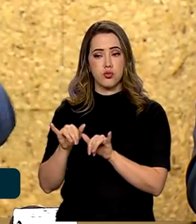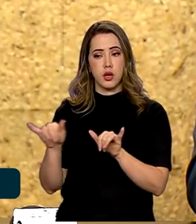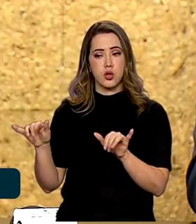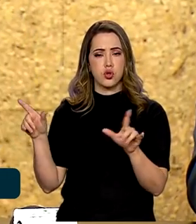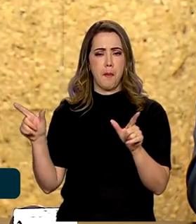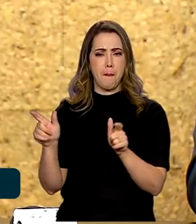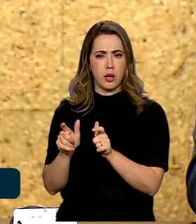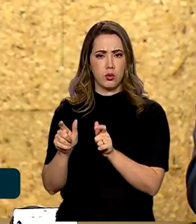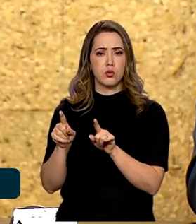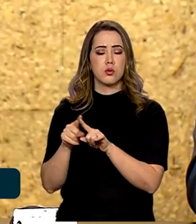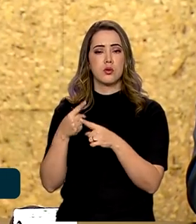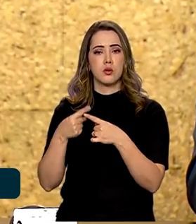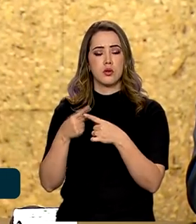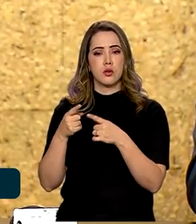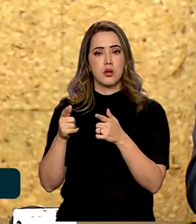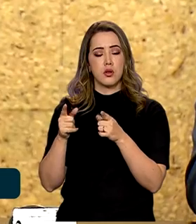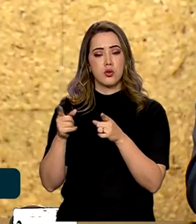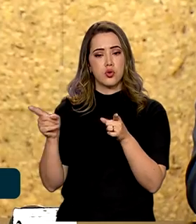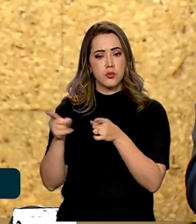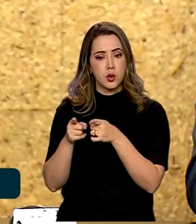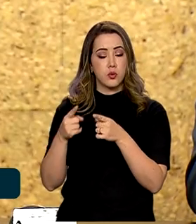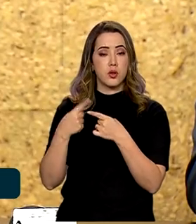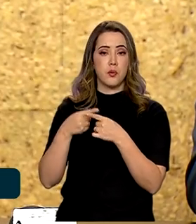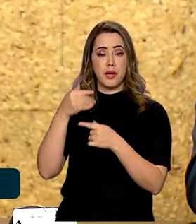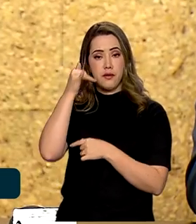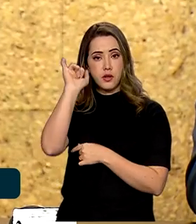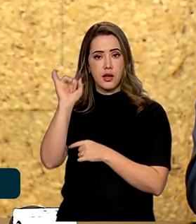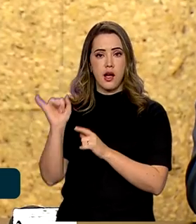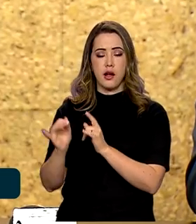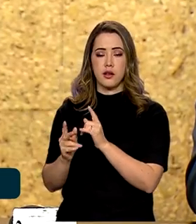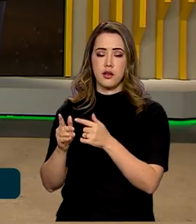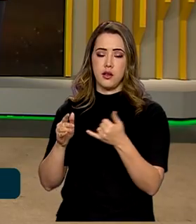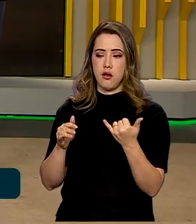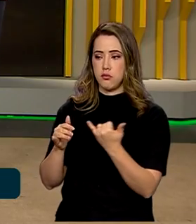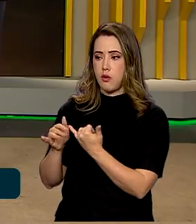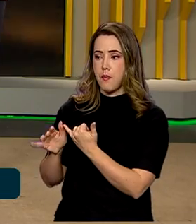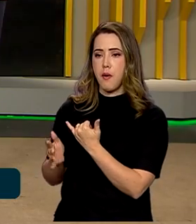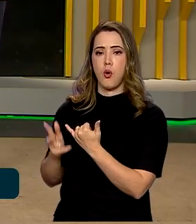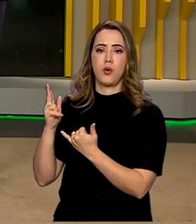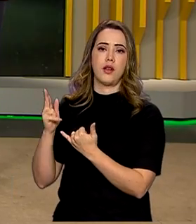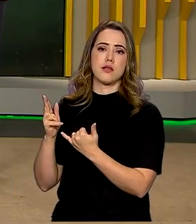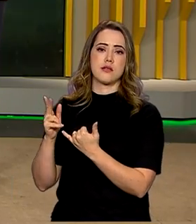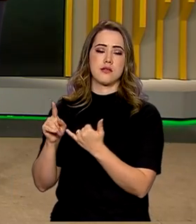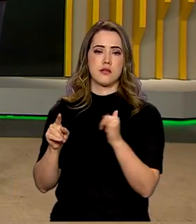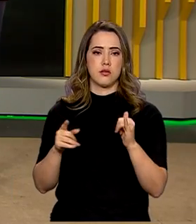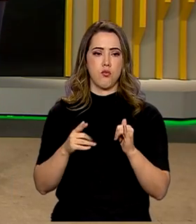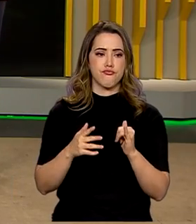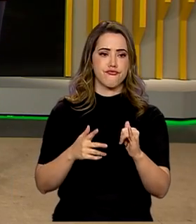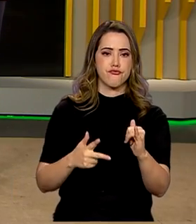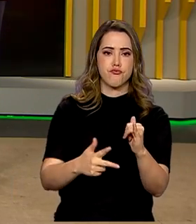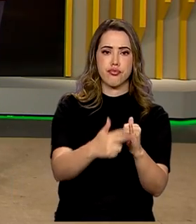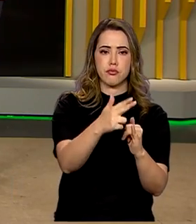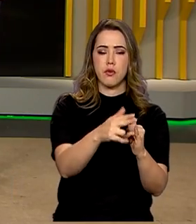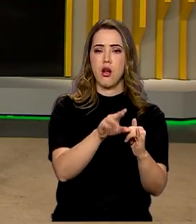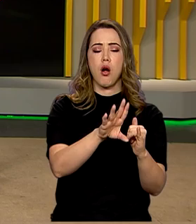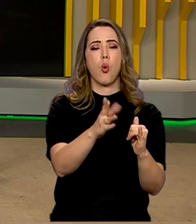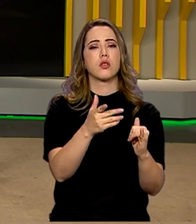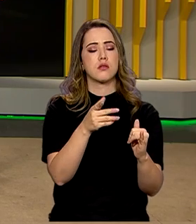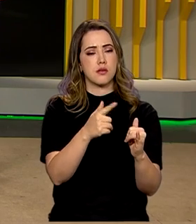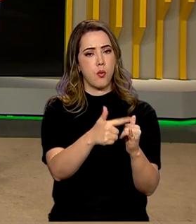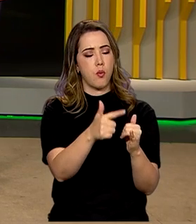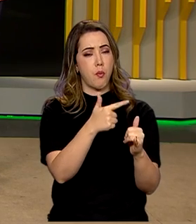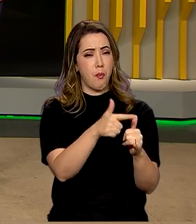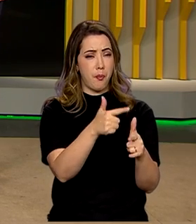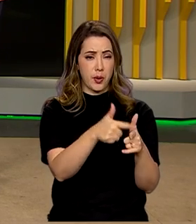não houvesse a interrupção total dessas regiões. Agora, Vanessa, o que o governo está fazendo